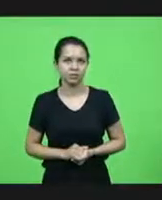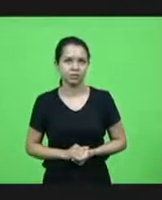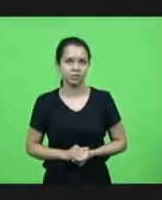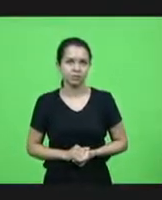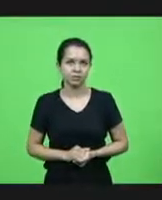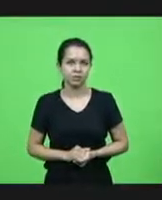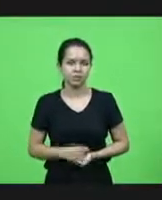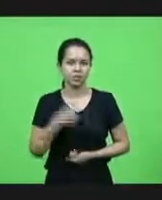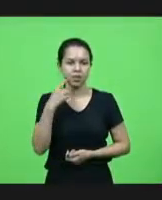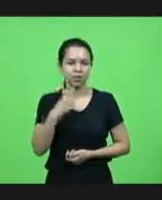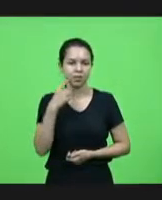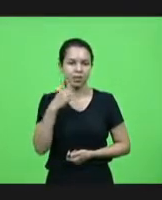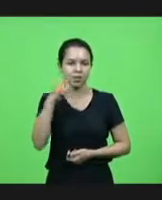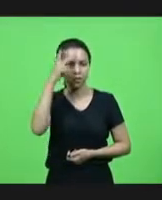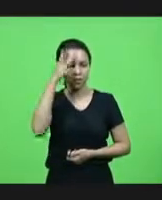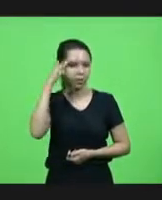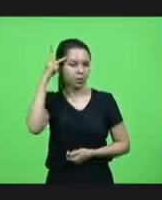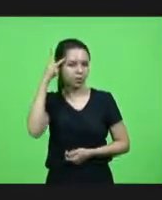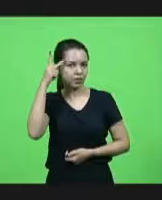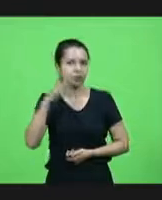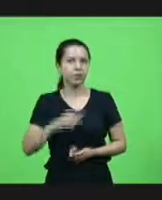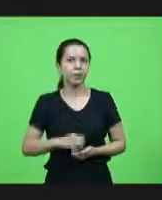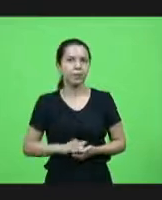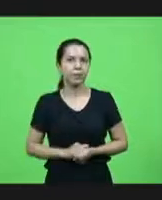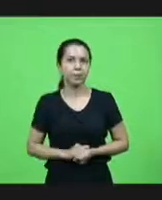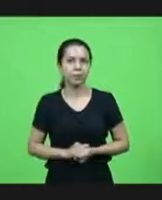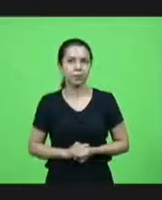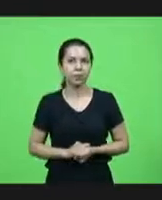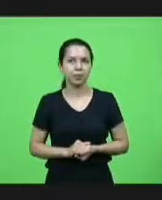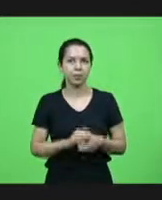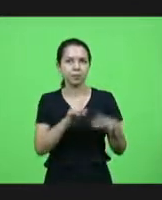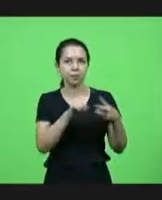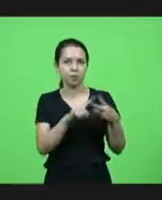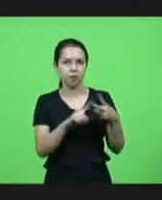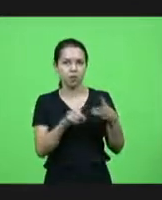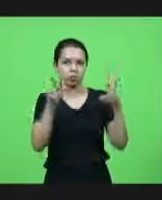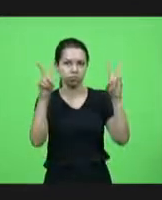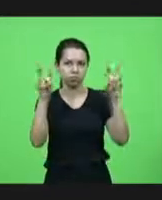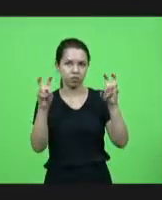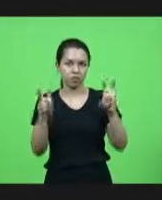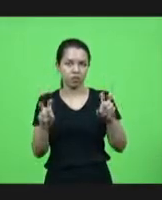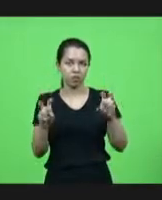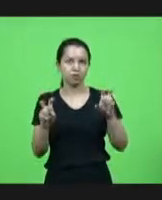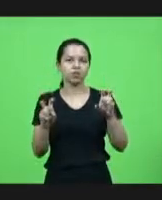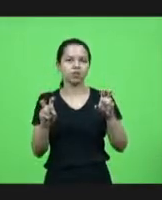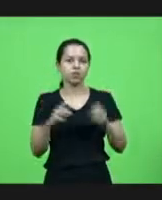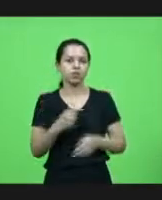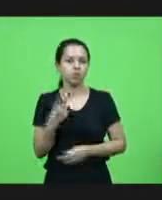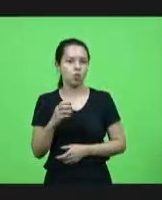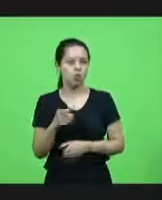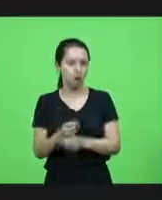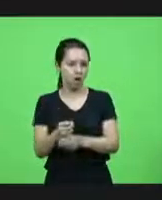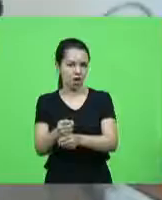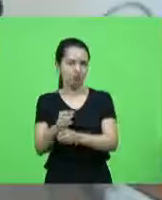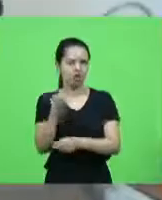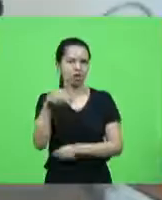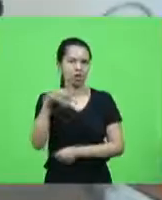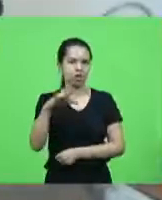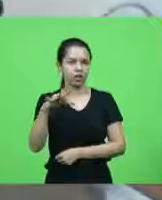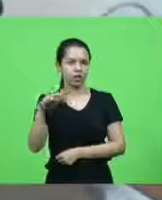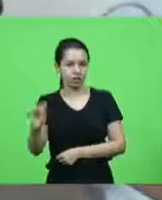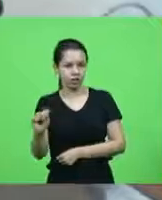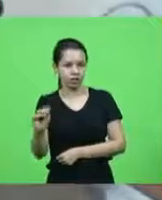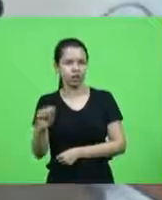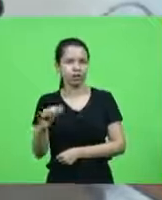deputada Paulinha parabéns pelos dois temas elas duas colocações pelo bicentenário de Anitta que é um sempre